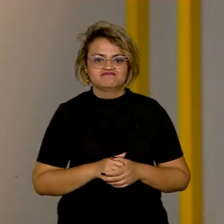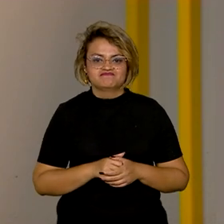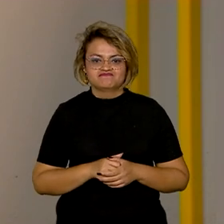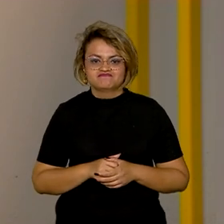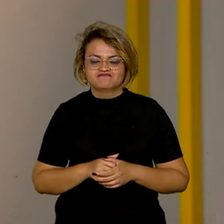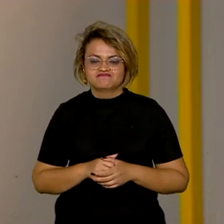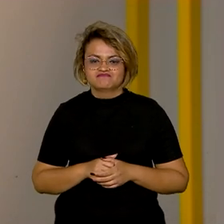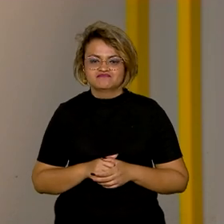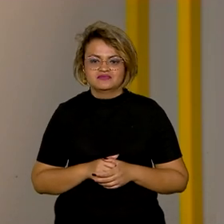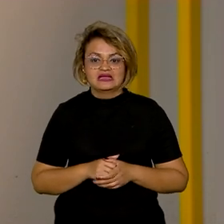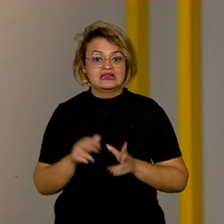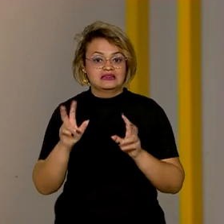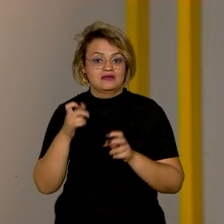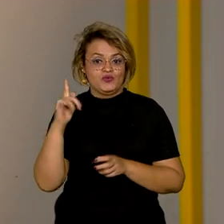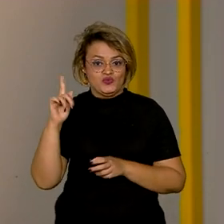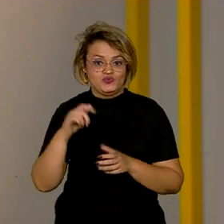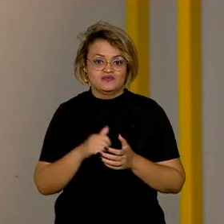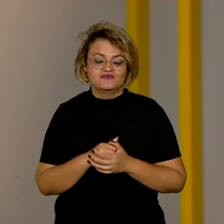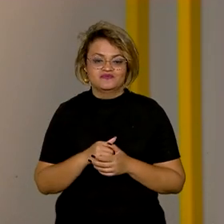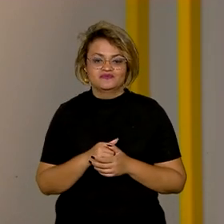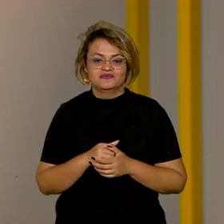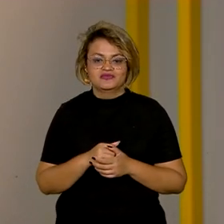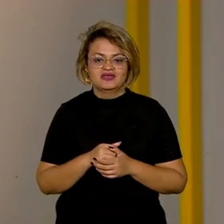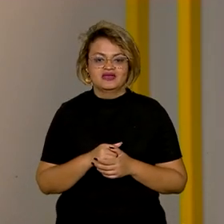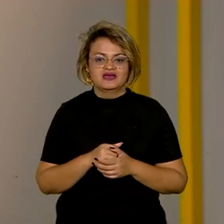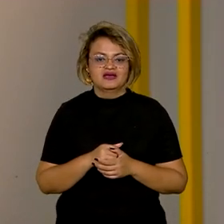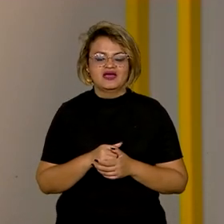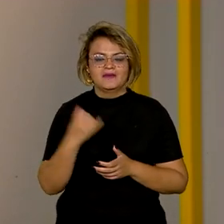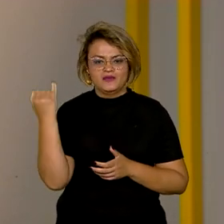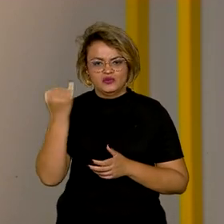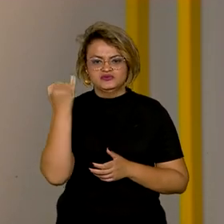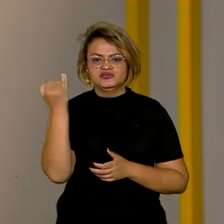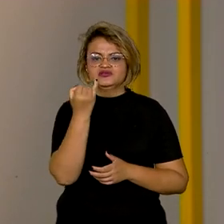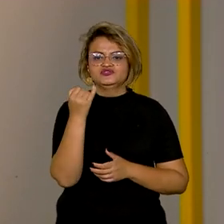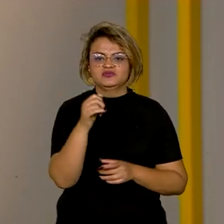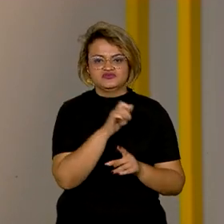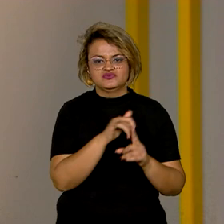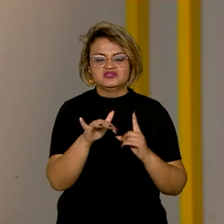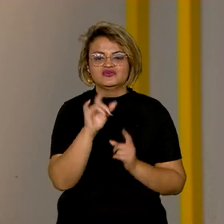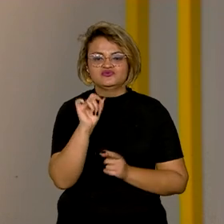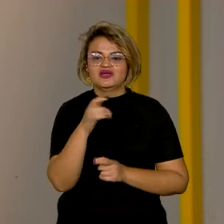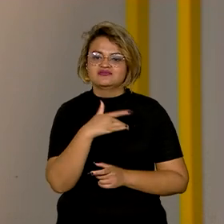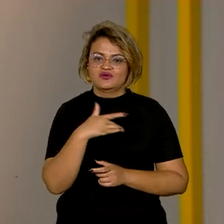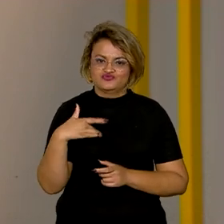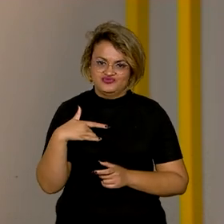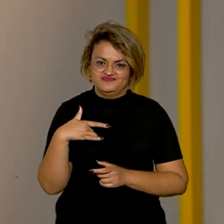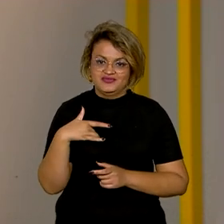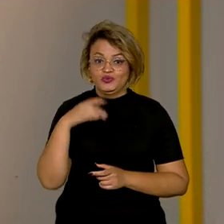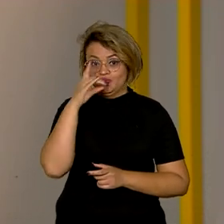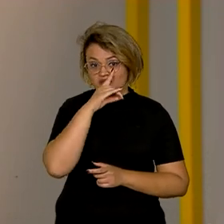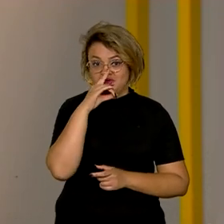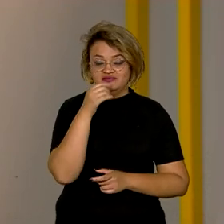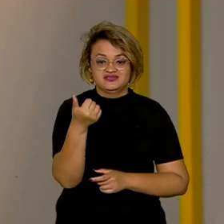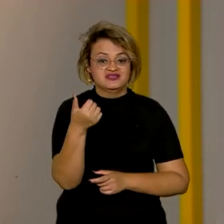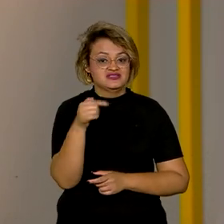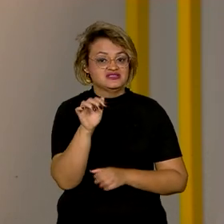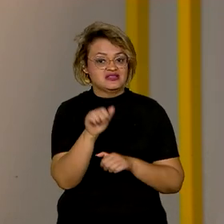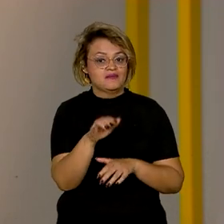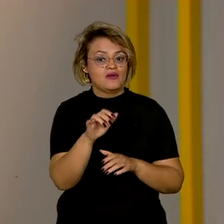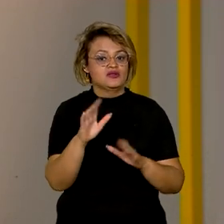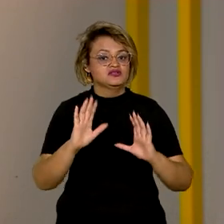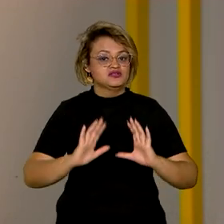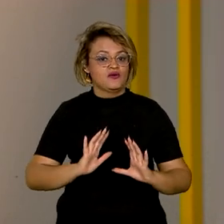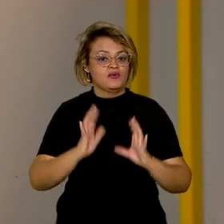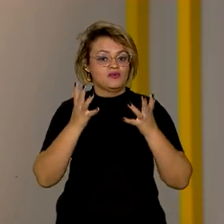Agora o nosso assunto aqui no Brasil em Dia é um tema vital para qualquer sociedade, a saúde. No domingo, 17 de